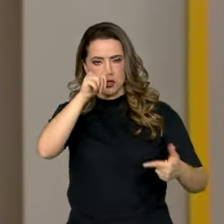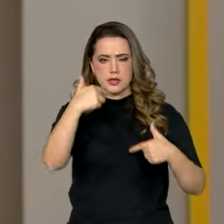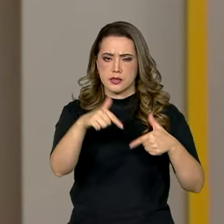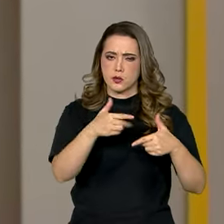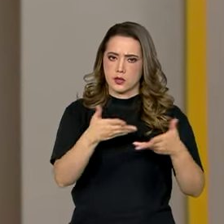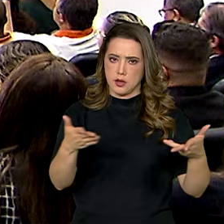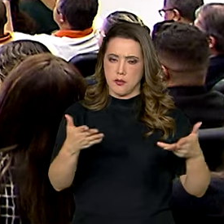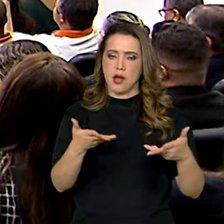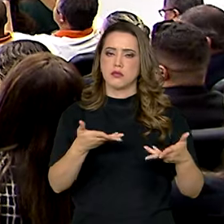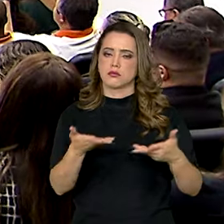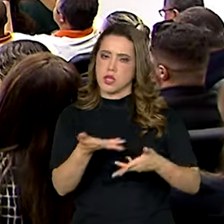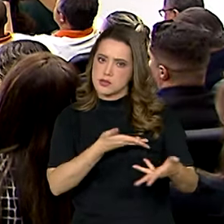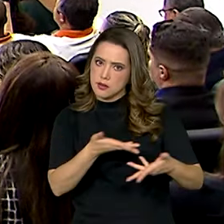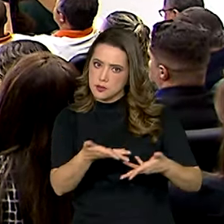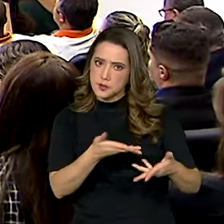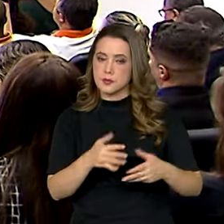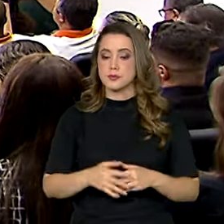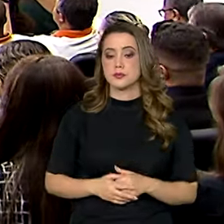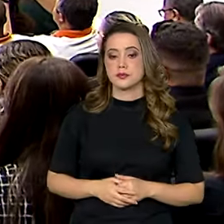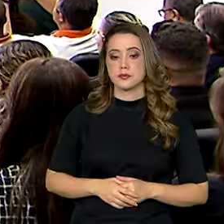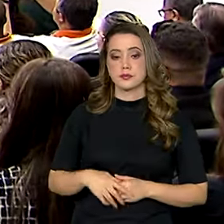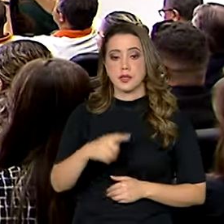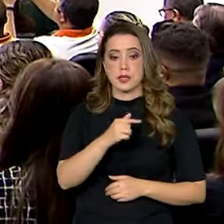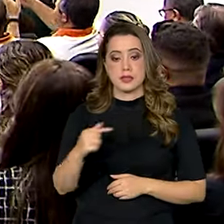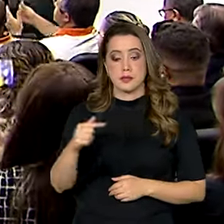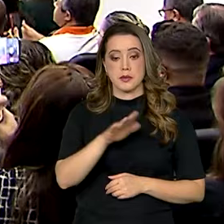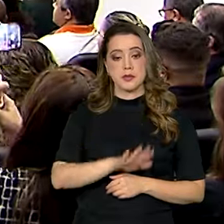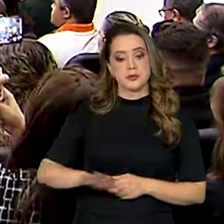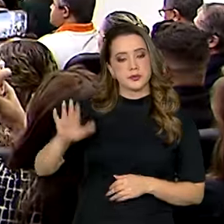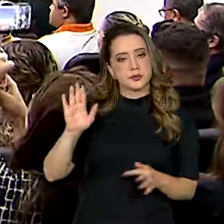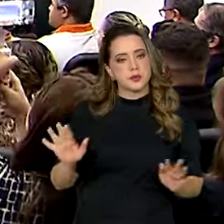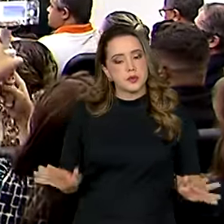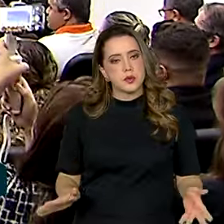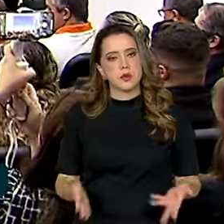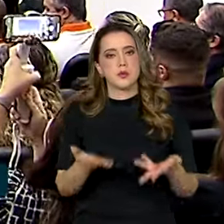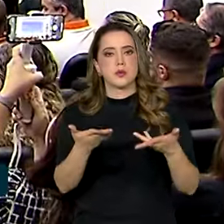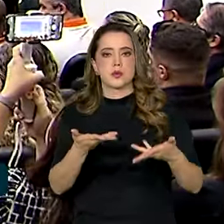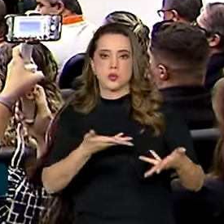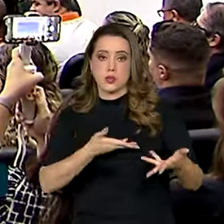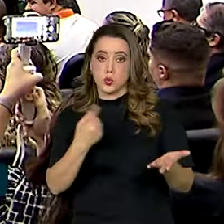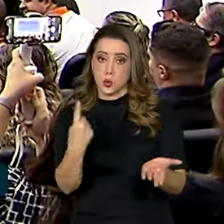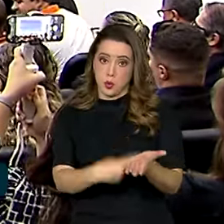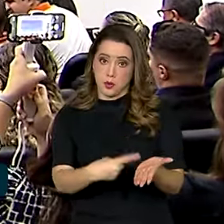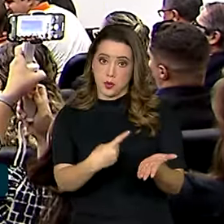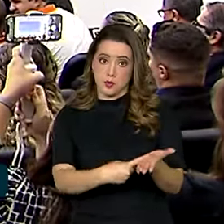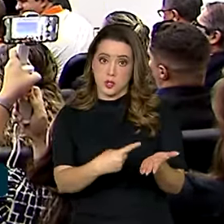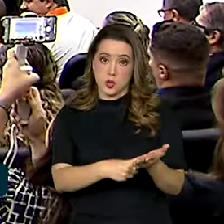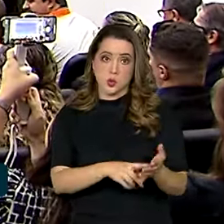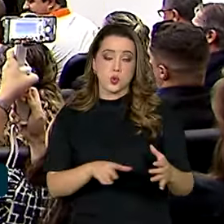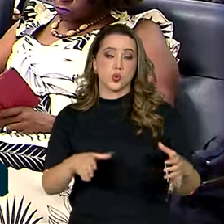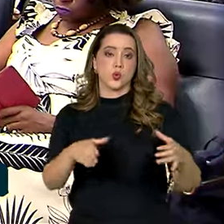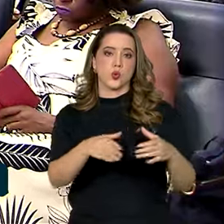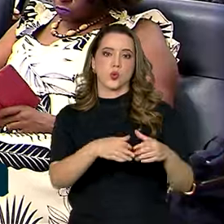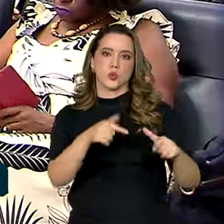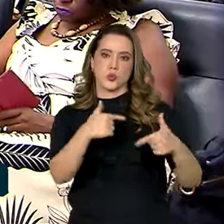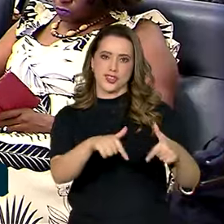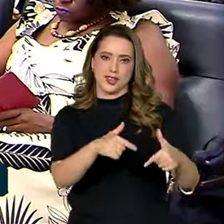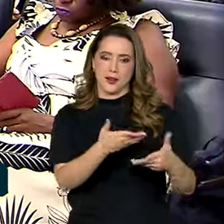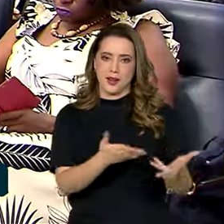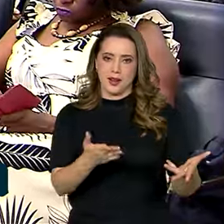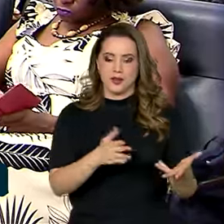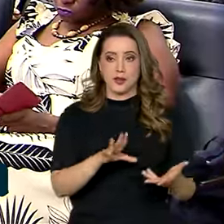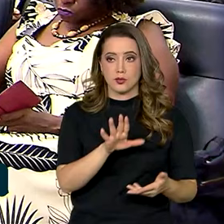trabalho. A Semana Nacional para a Promoção da Negociação Coletiva acontece em todo o país